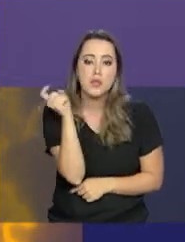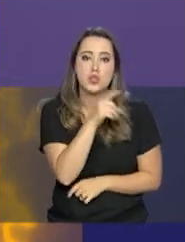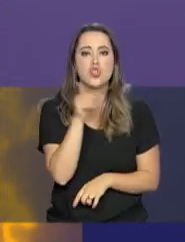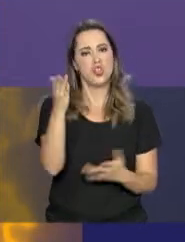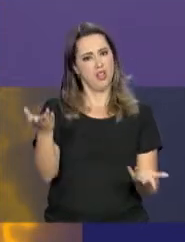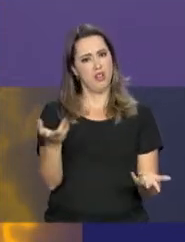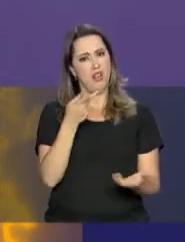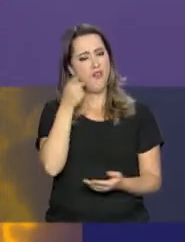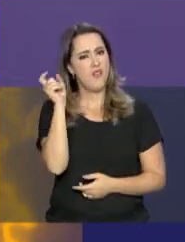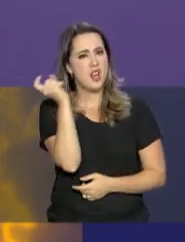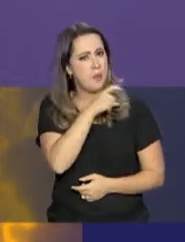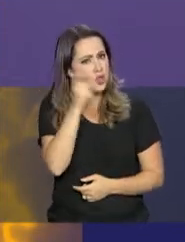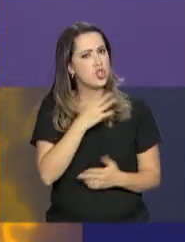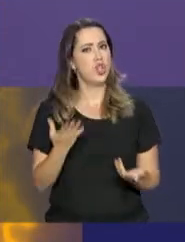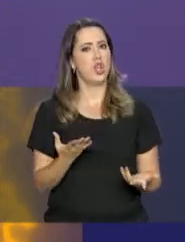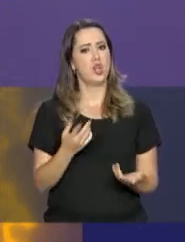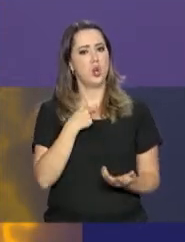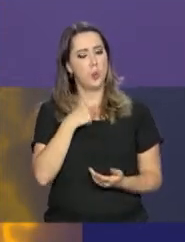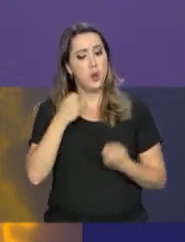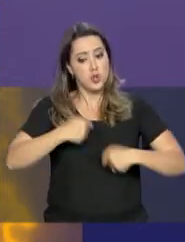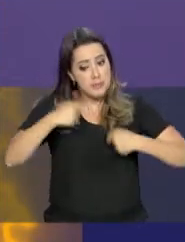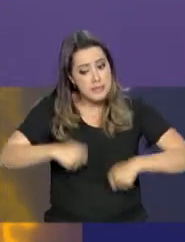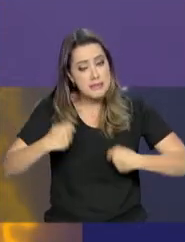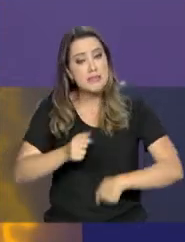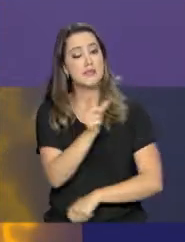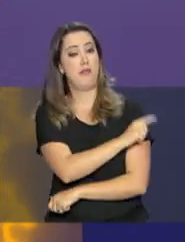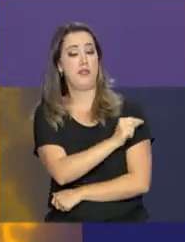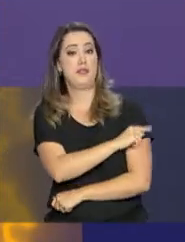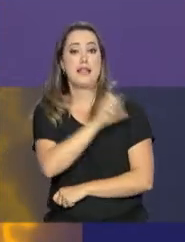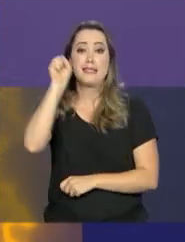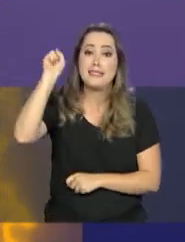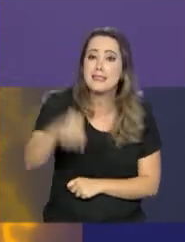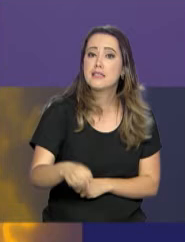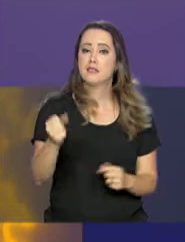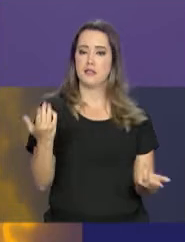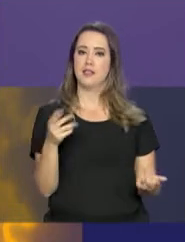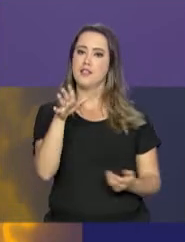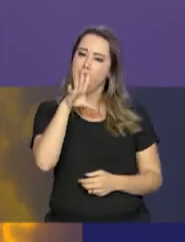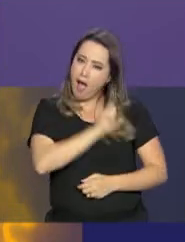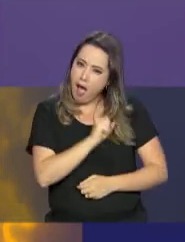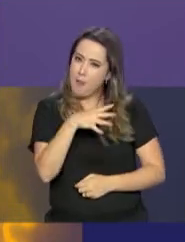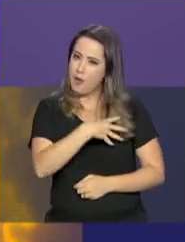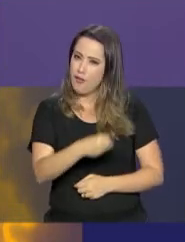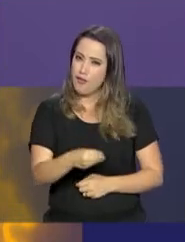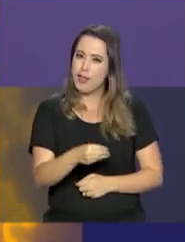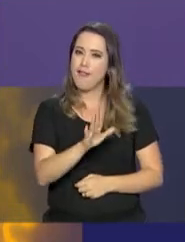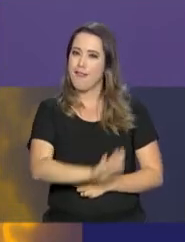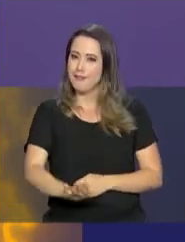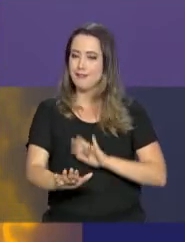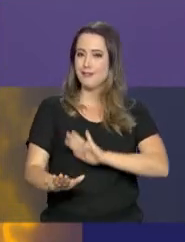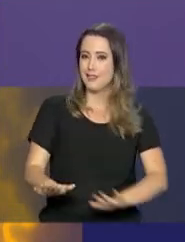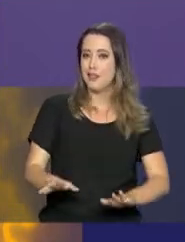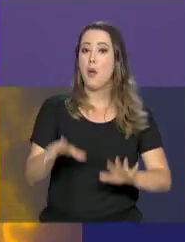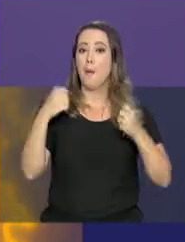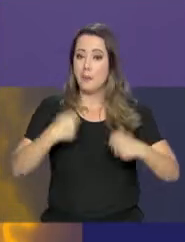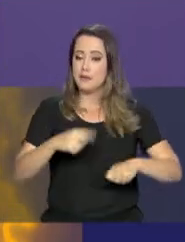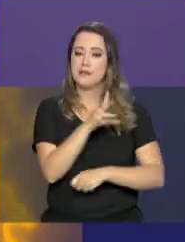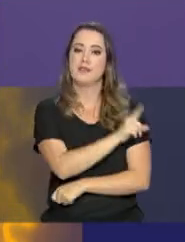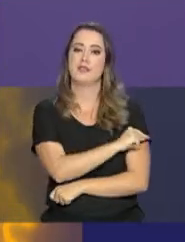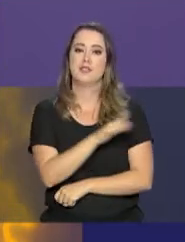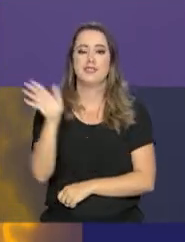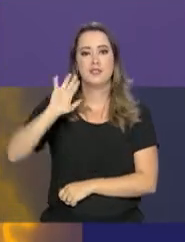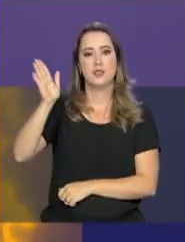está falando isso é mentiroso. Tem que vacinar sim. Então se você ama o seu baixinho, se você ama a sua baixinha, vamos vacinar. Tá legal?